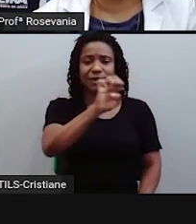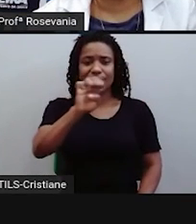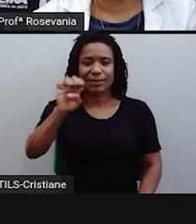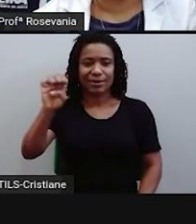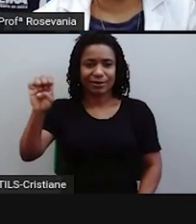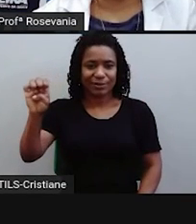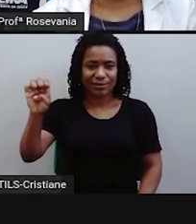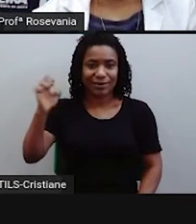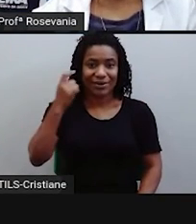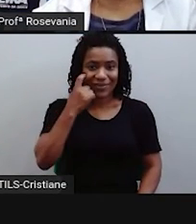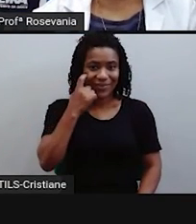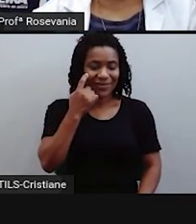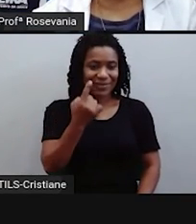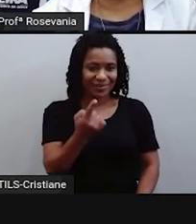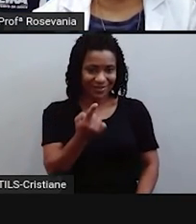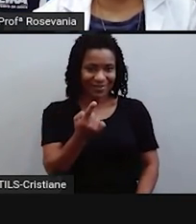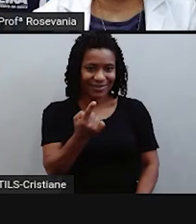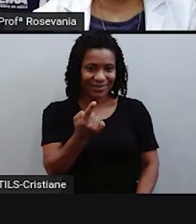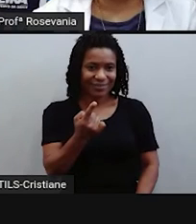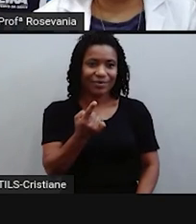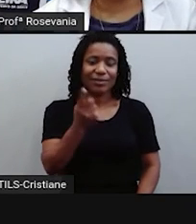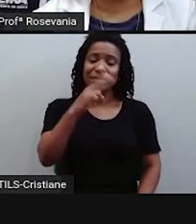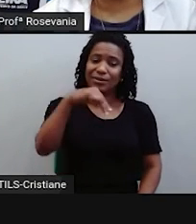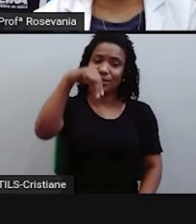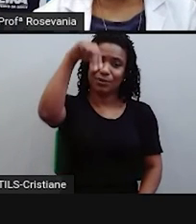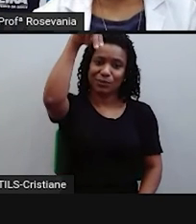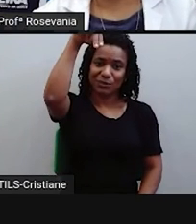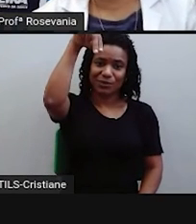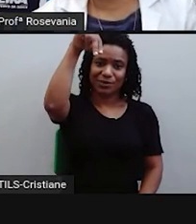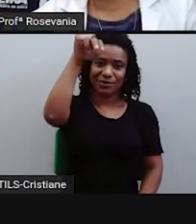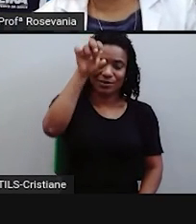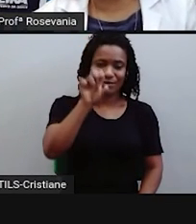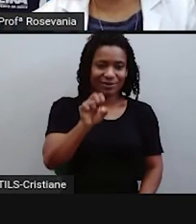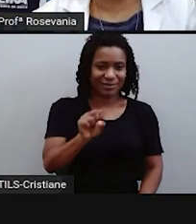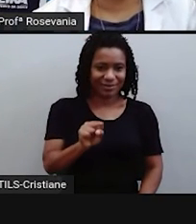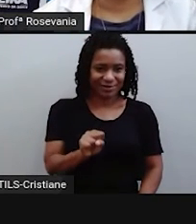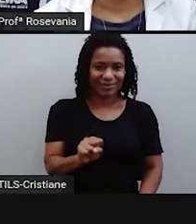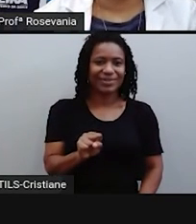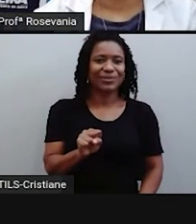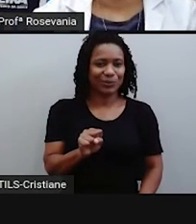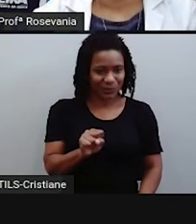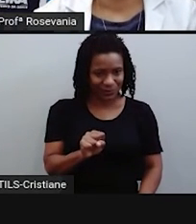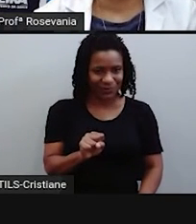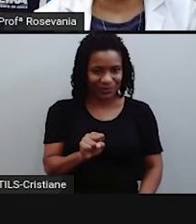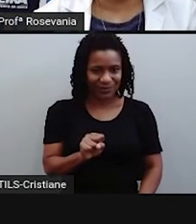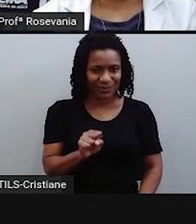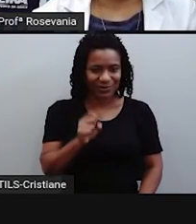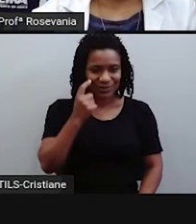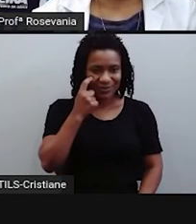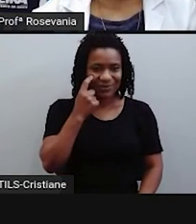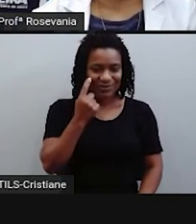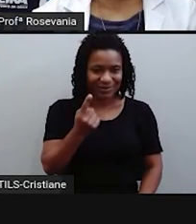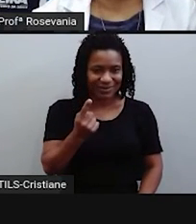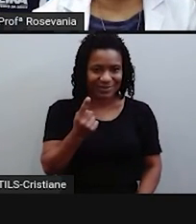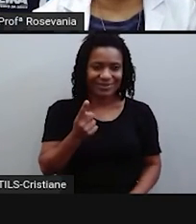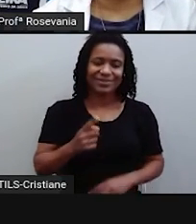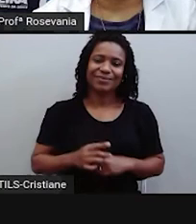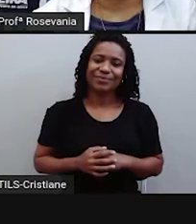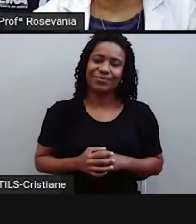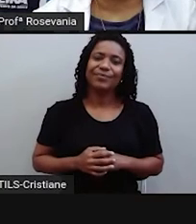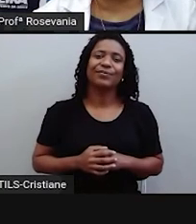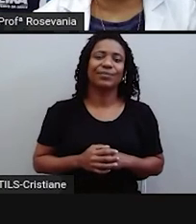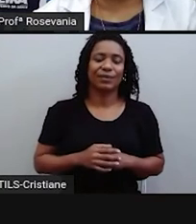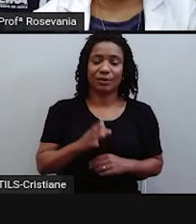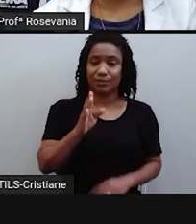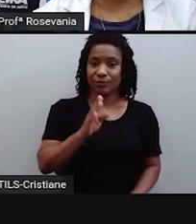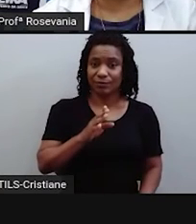setinhas aqui dizendo, eu tenho o hemisfério norte e eu tenho aqui o hemisfério sul, ou seja, tudo